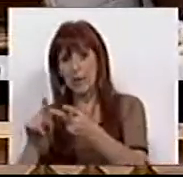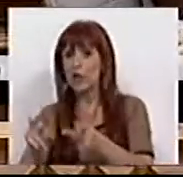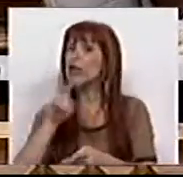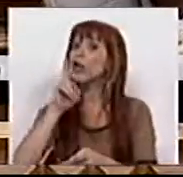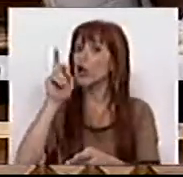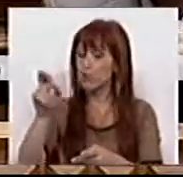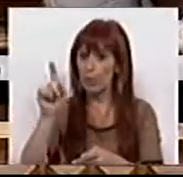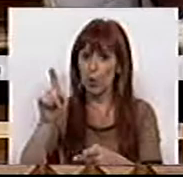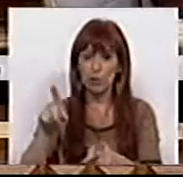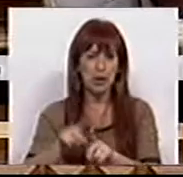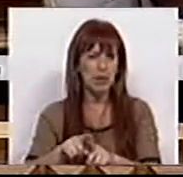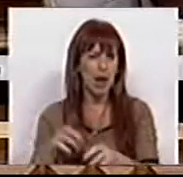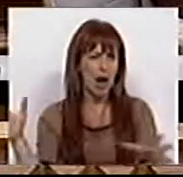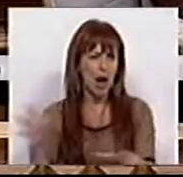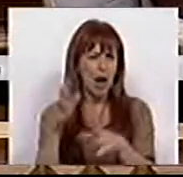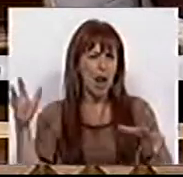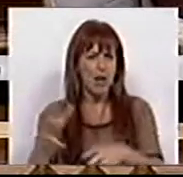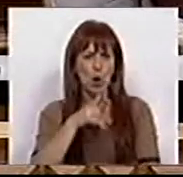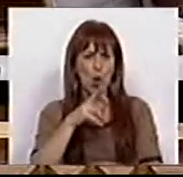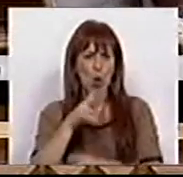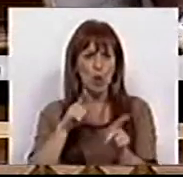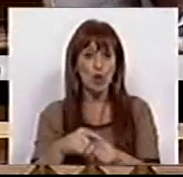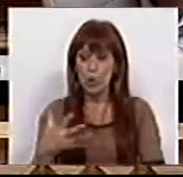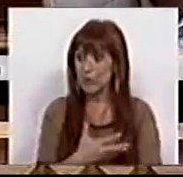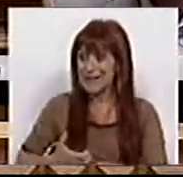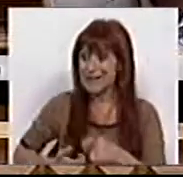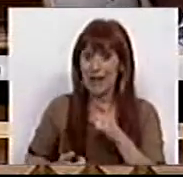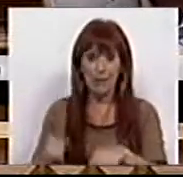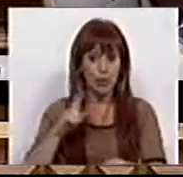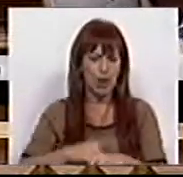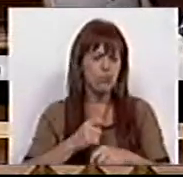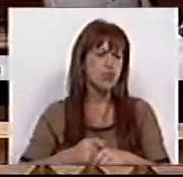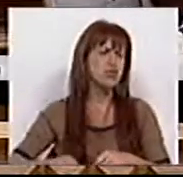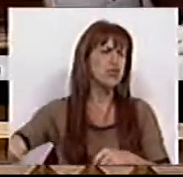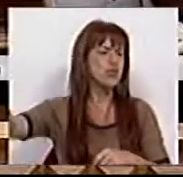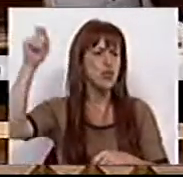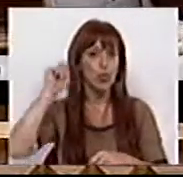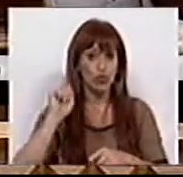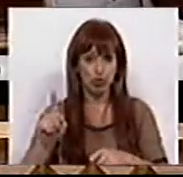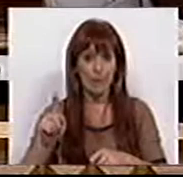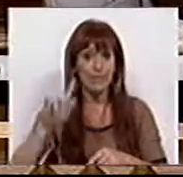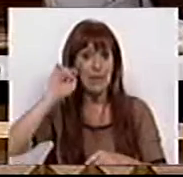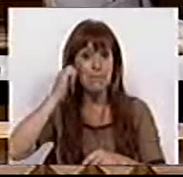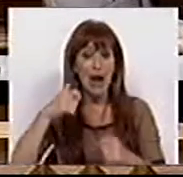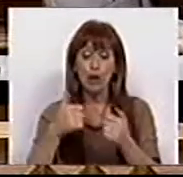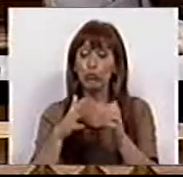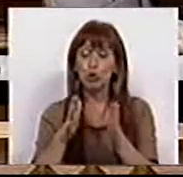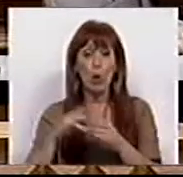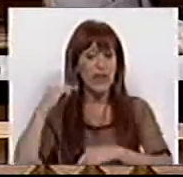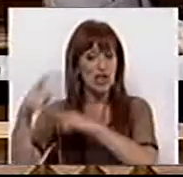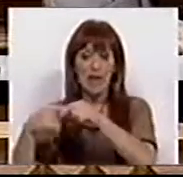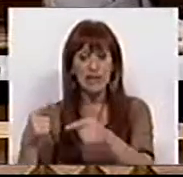e respondendo ao grande drama que é o desemprego de longa duração, que afeta toda uma